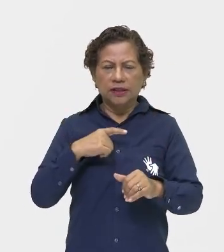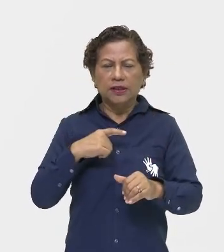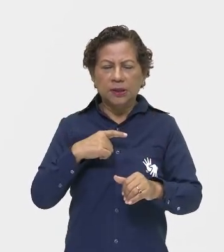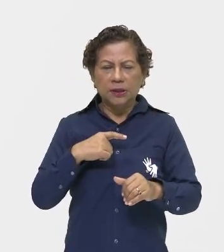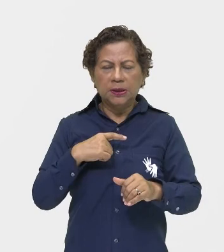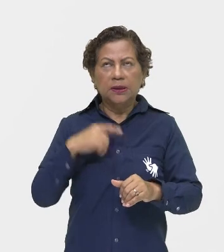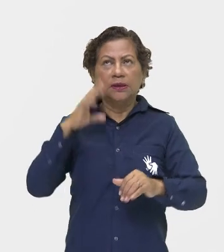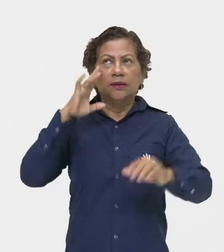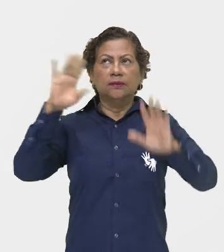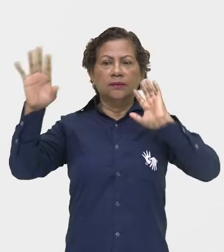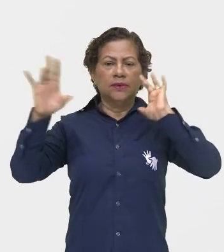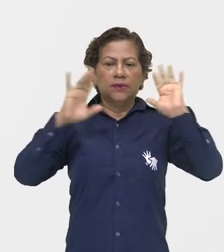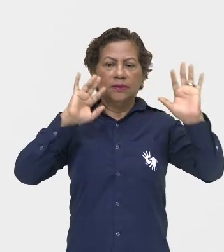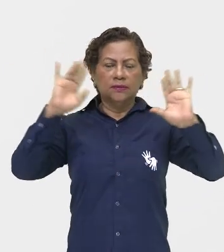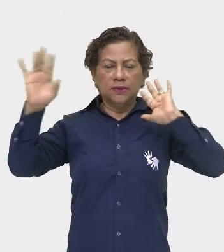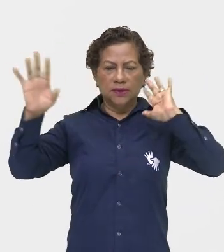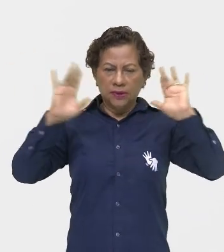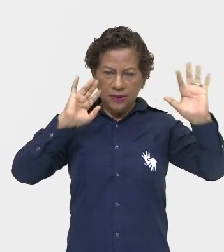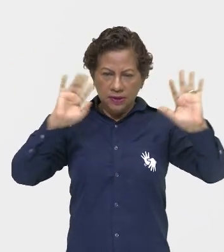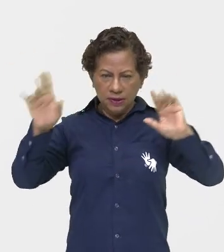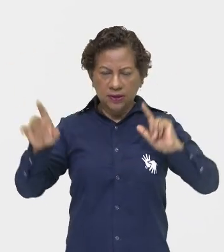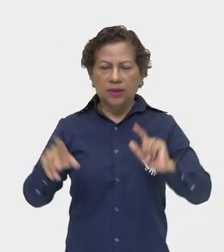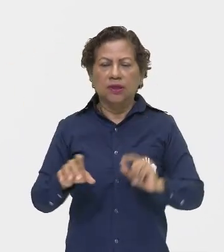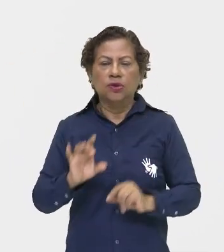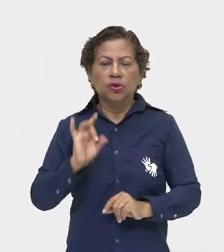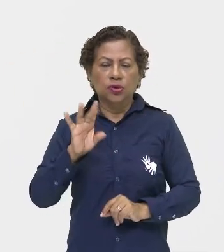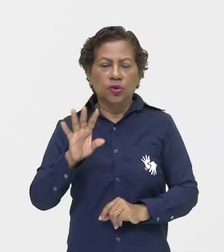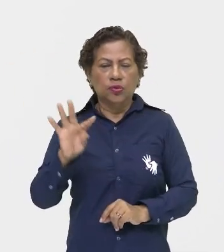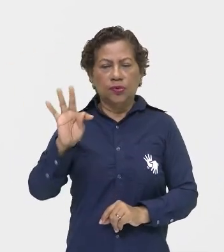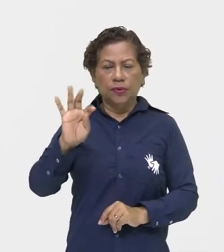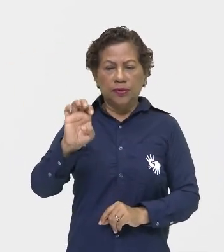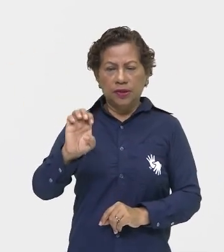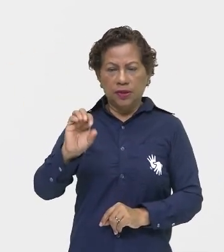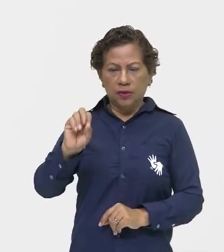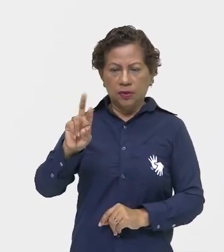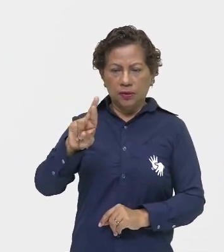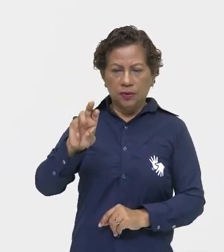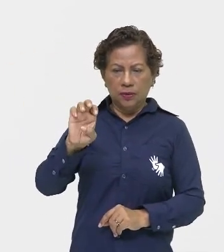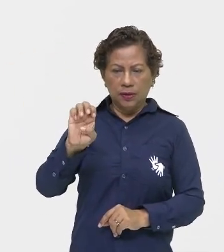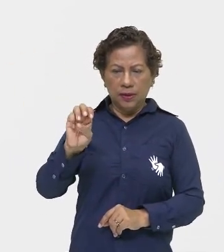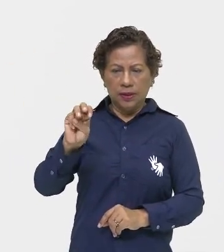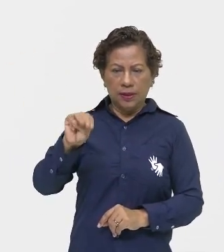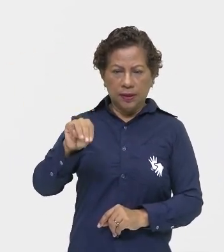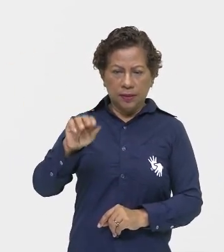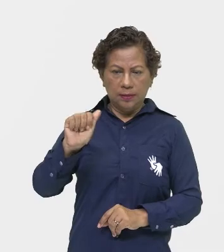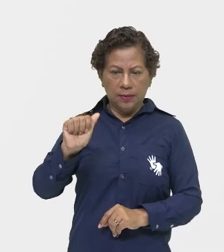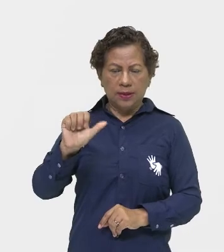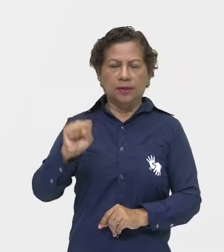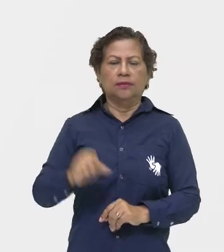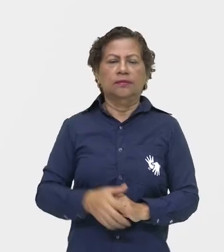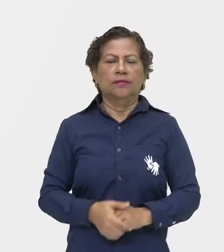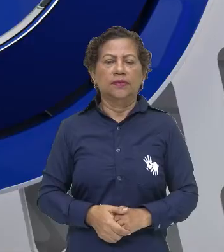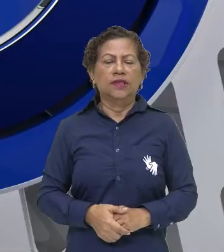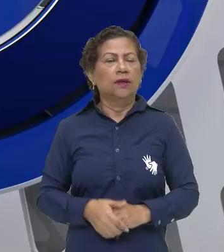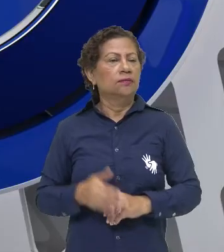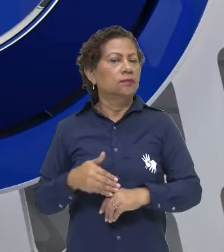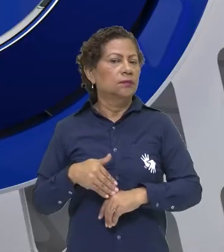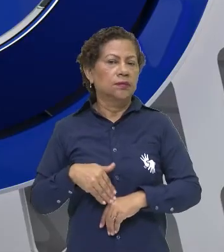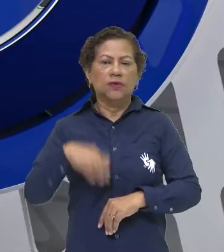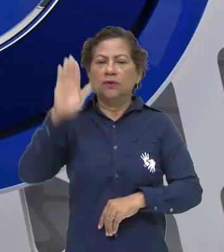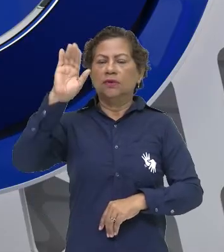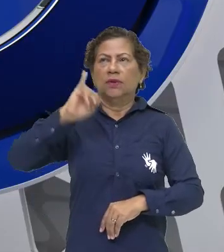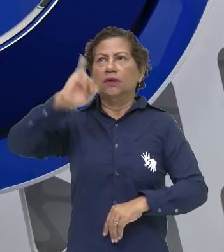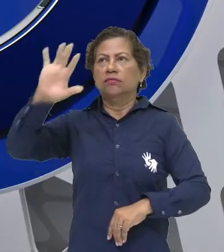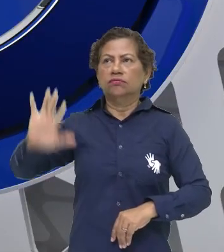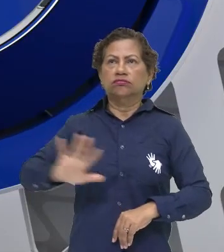imaginados e validados por teoremas. Então, isso aí ia muito mais, só